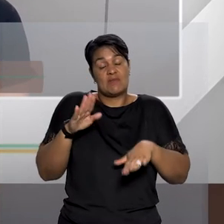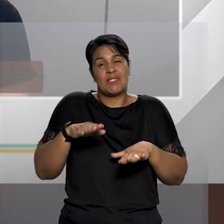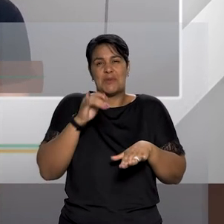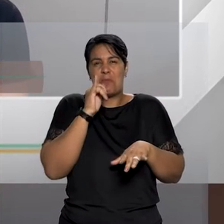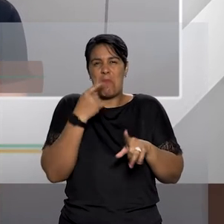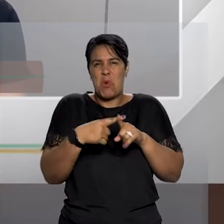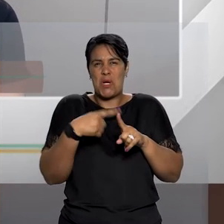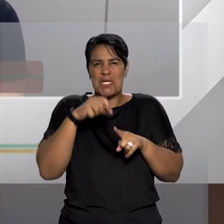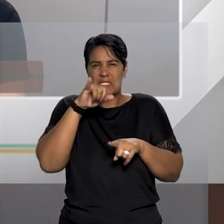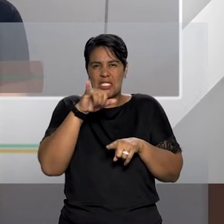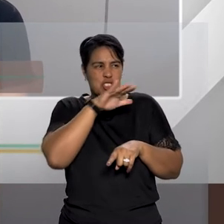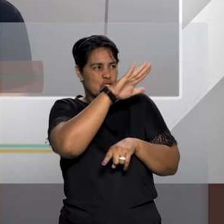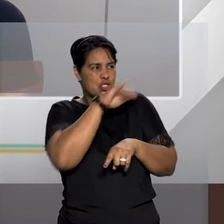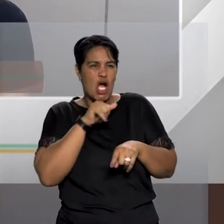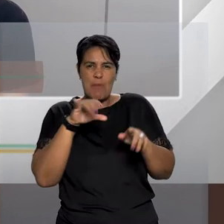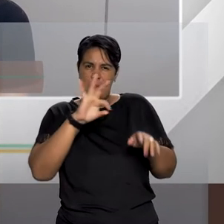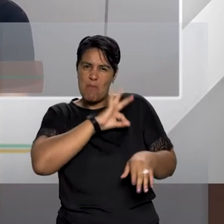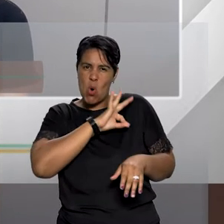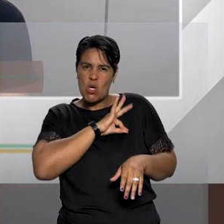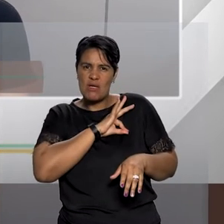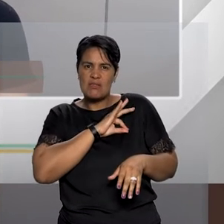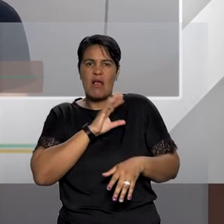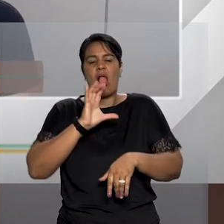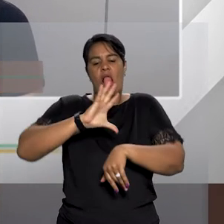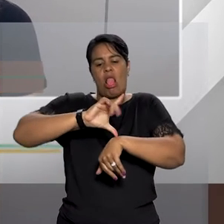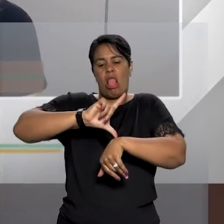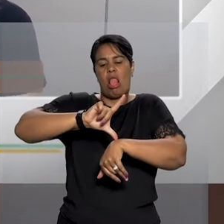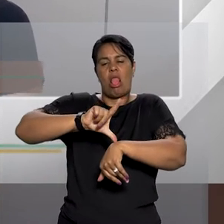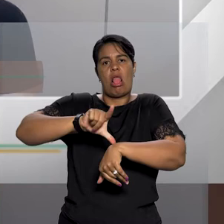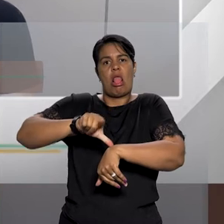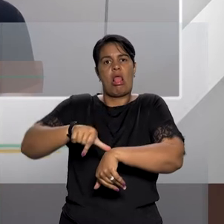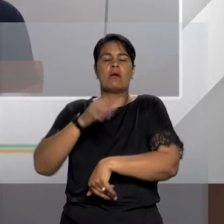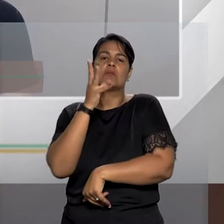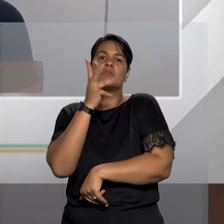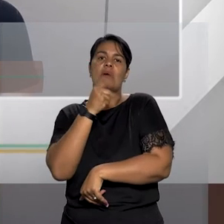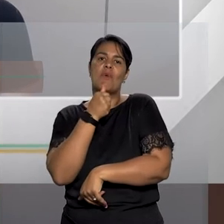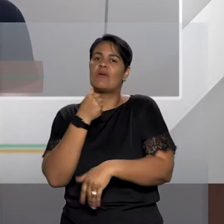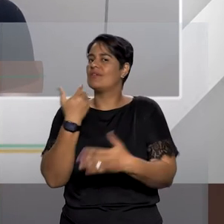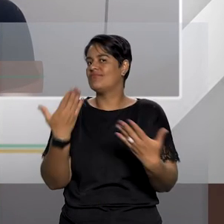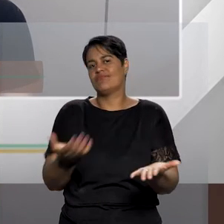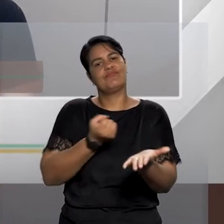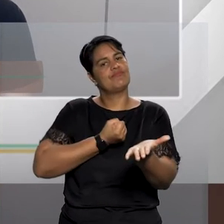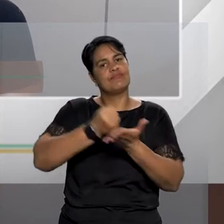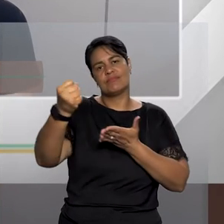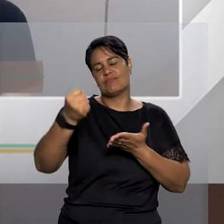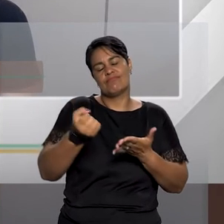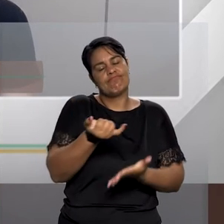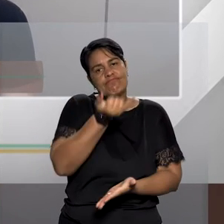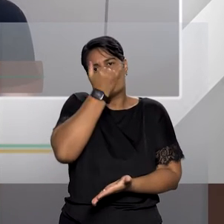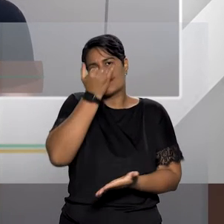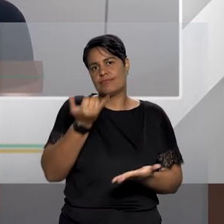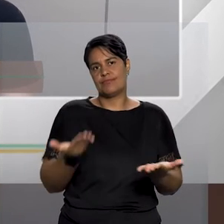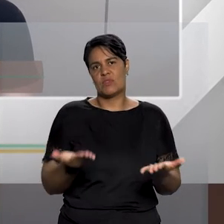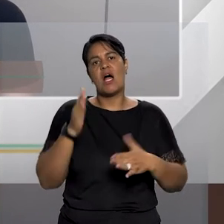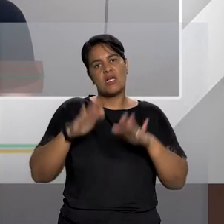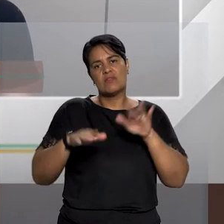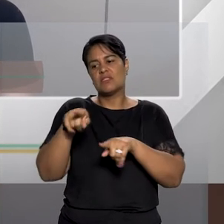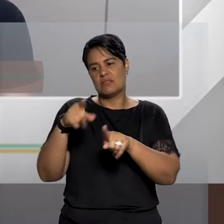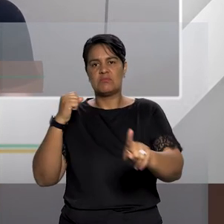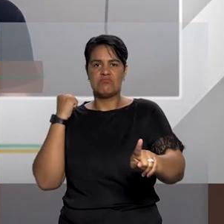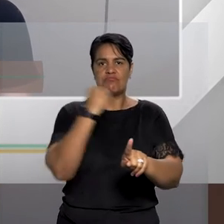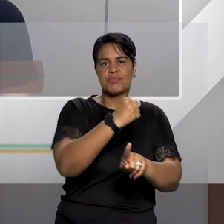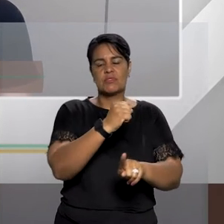chegar a essa cautela específica dos atendimentos emergenciais a gente já teve o efeito trágico que é da morte